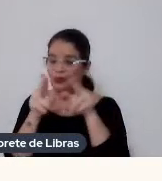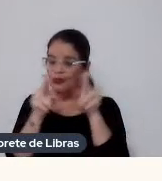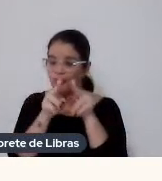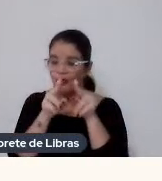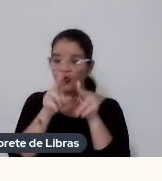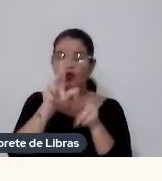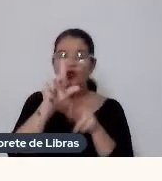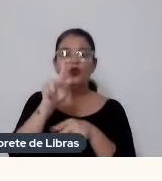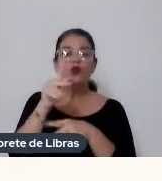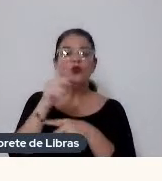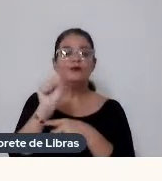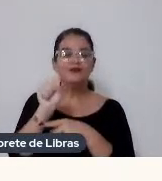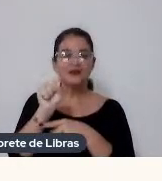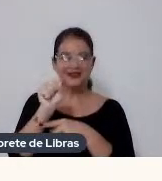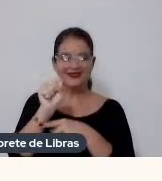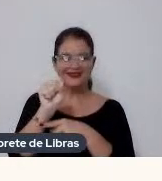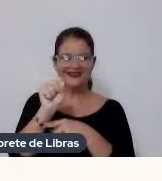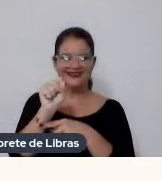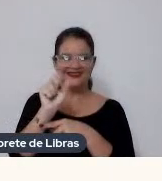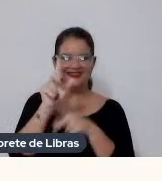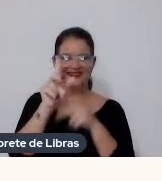Loops Desse